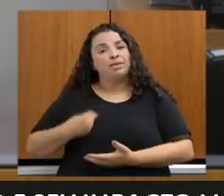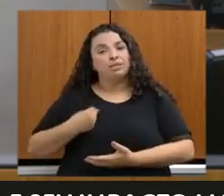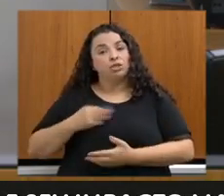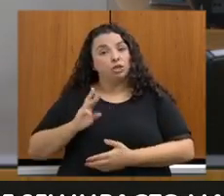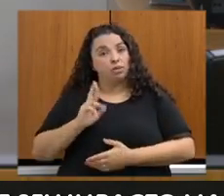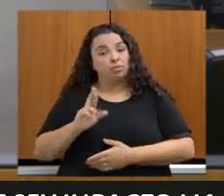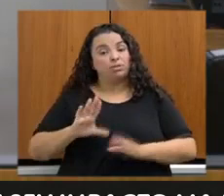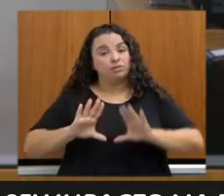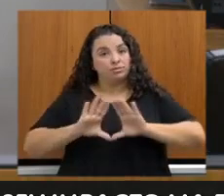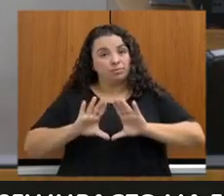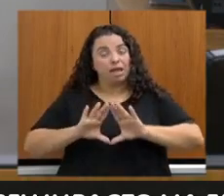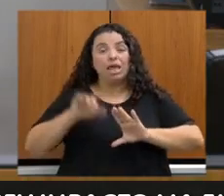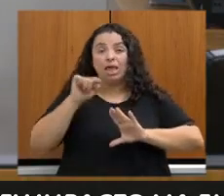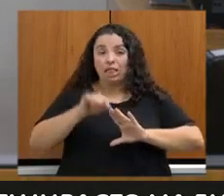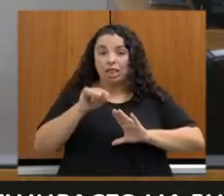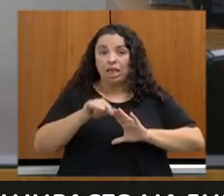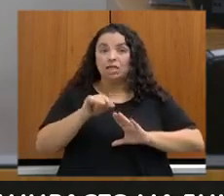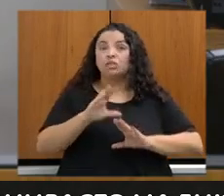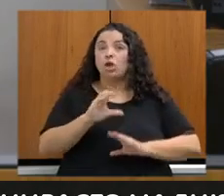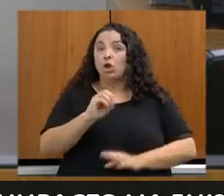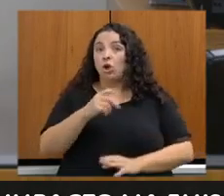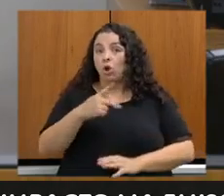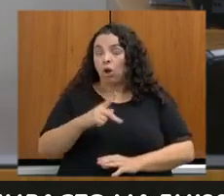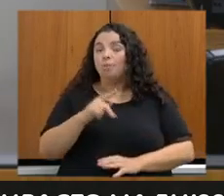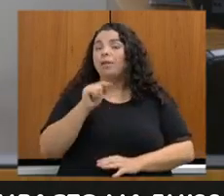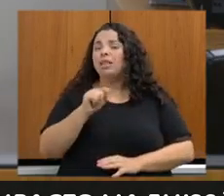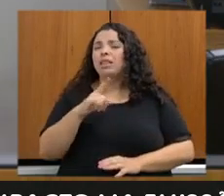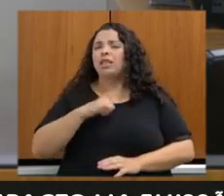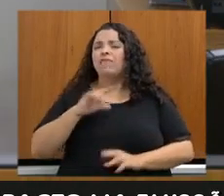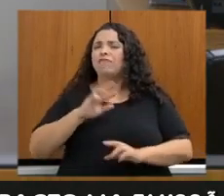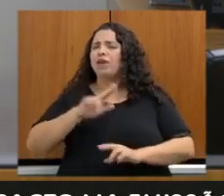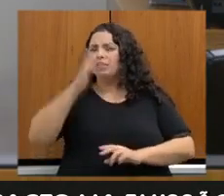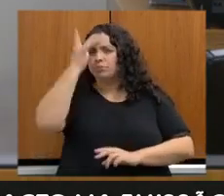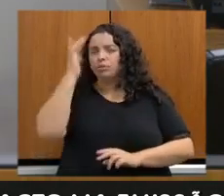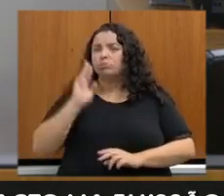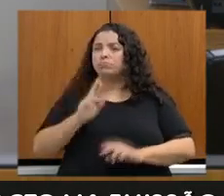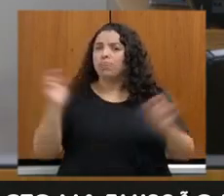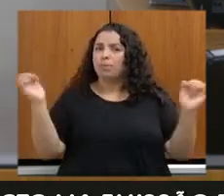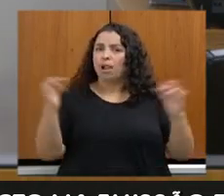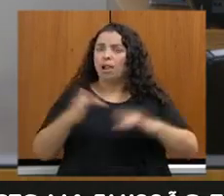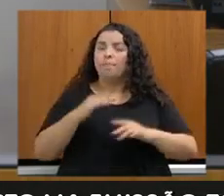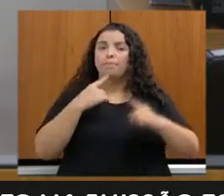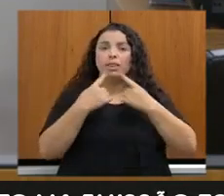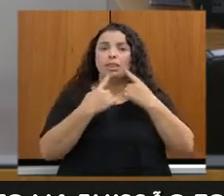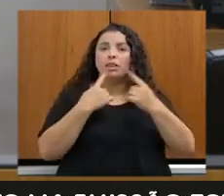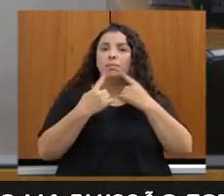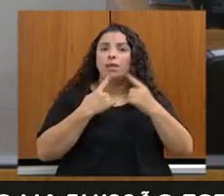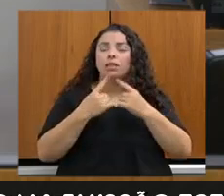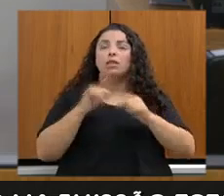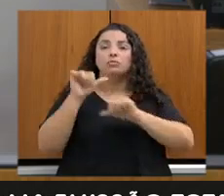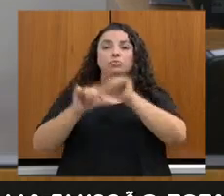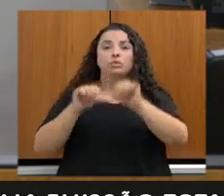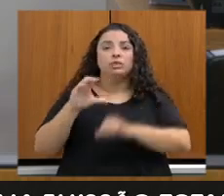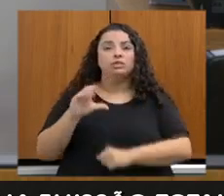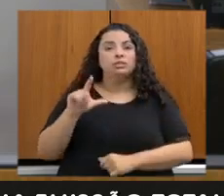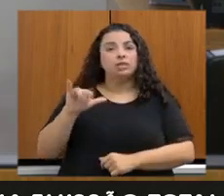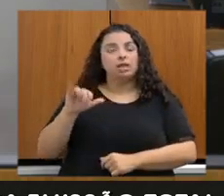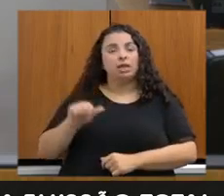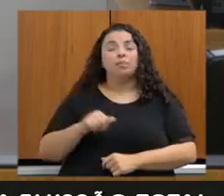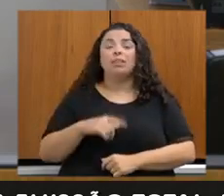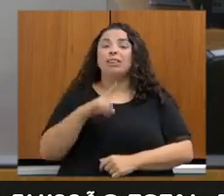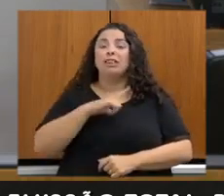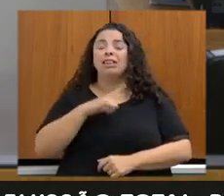se reuniram líderes mundiais para debater compromissos acerca das mudanças climáticas e, após duas semanas de intensas negociações,